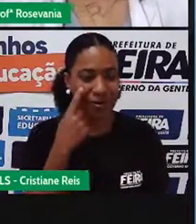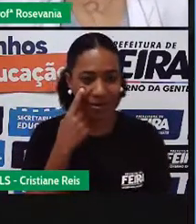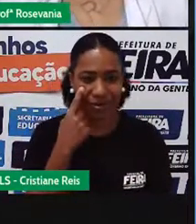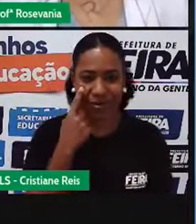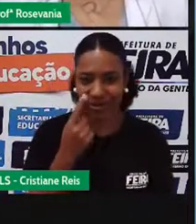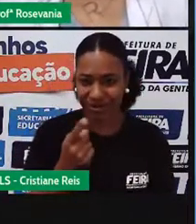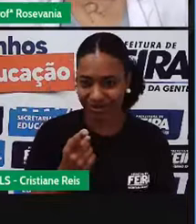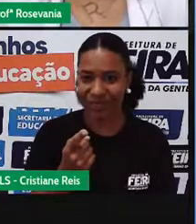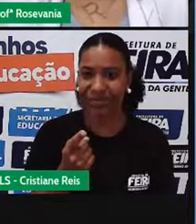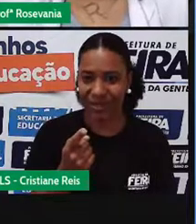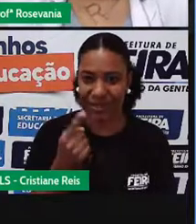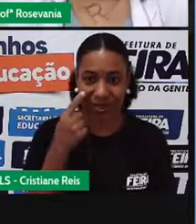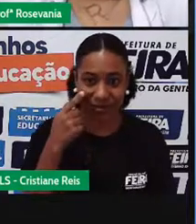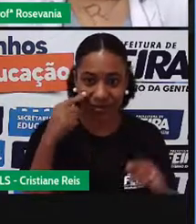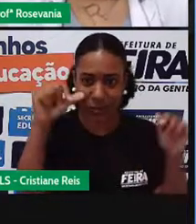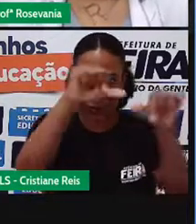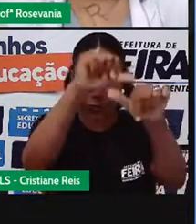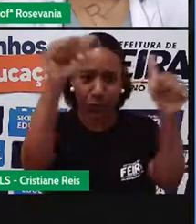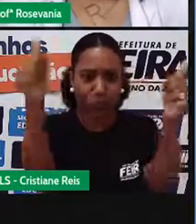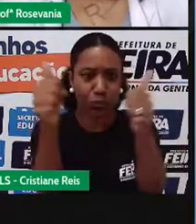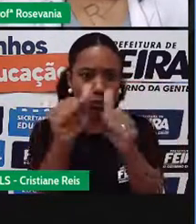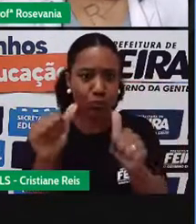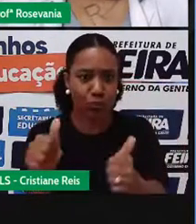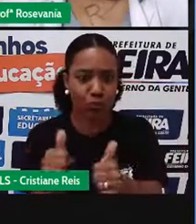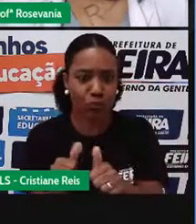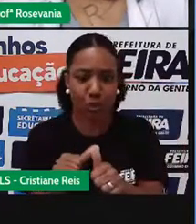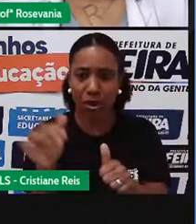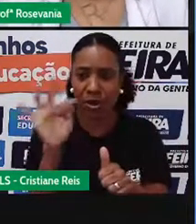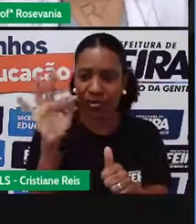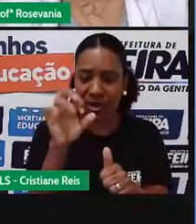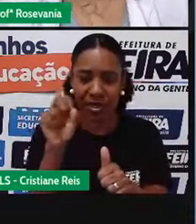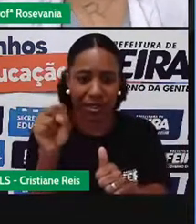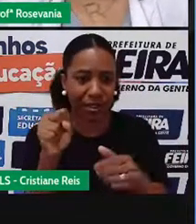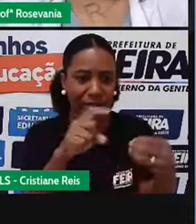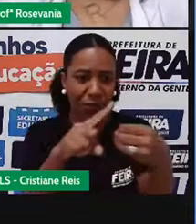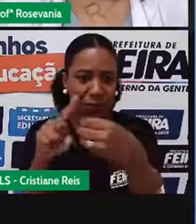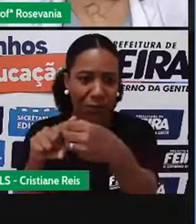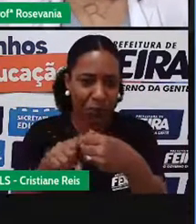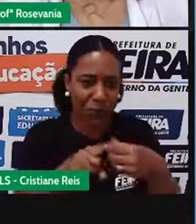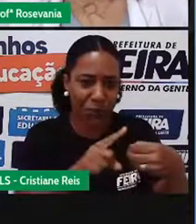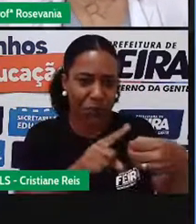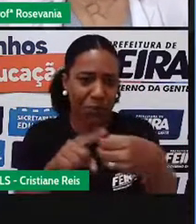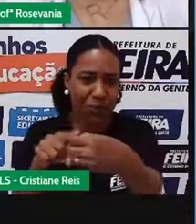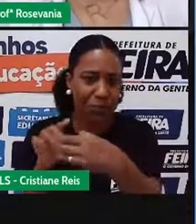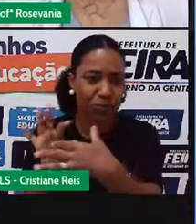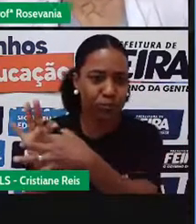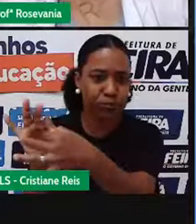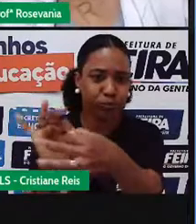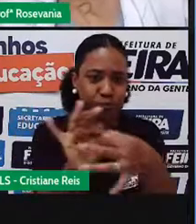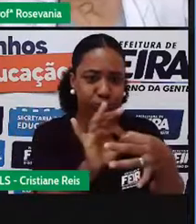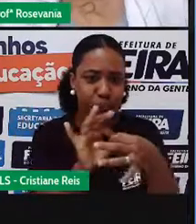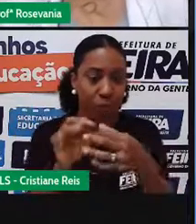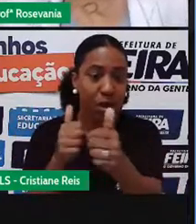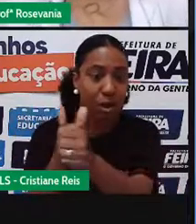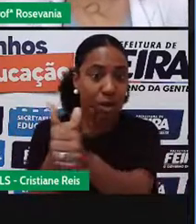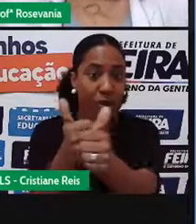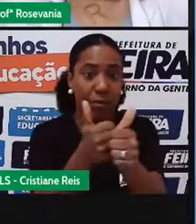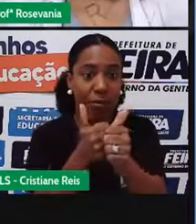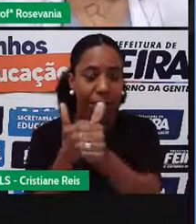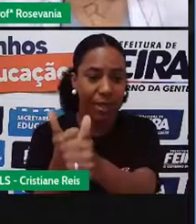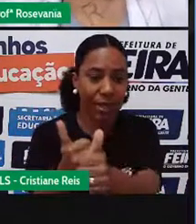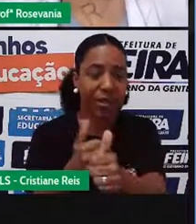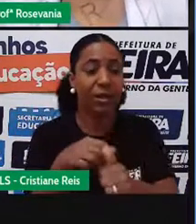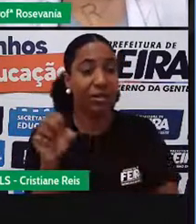de Feira de Santana, em que ela envolve vários outros municípios, né, que são aqui próximos, né, como São